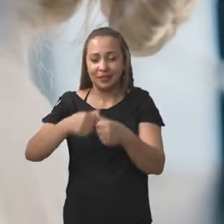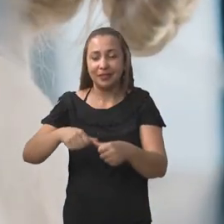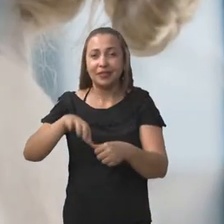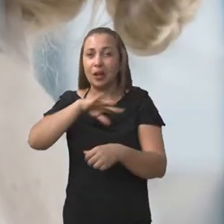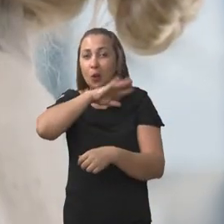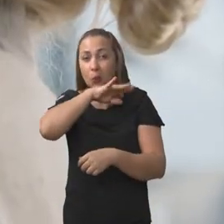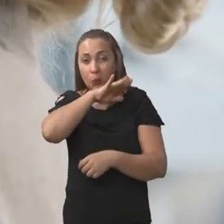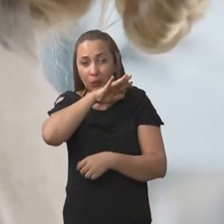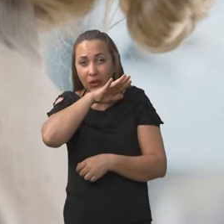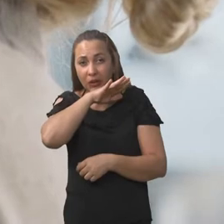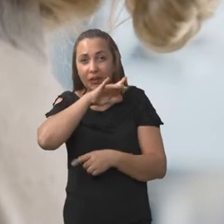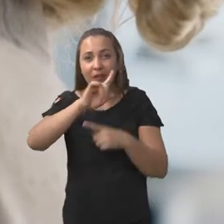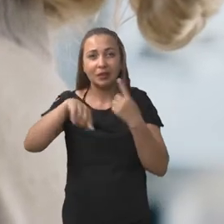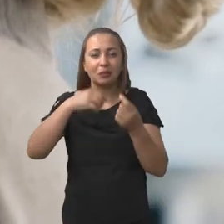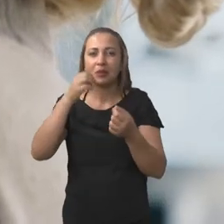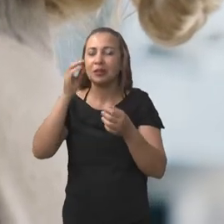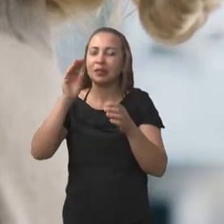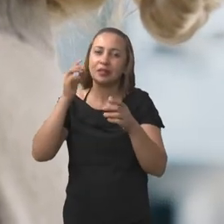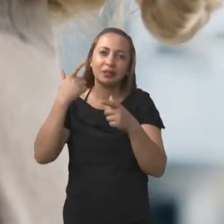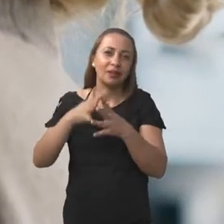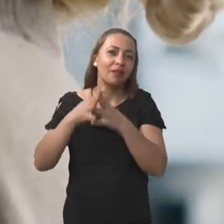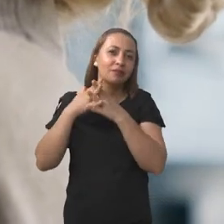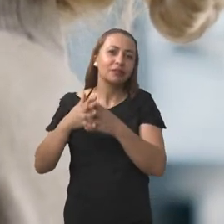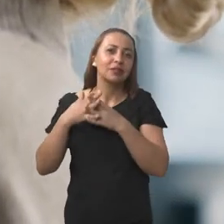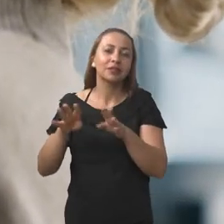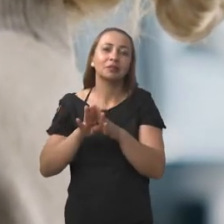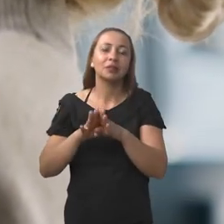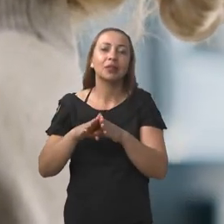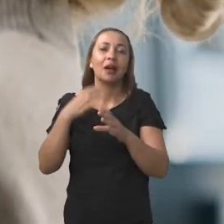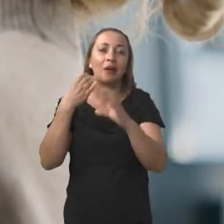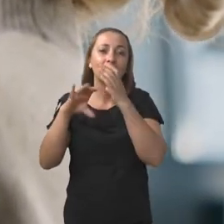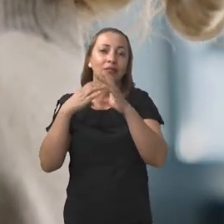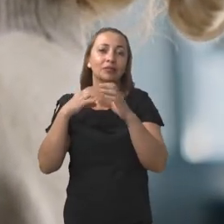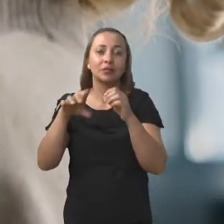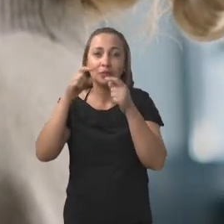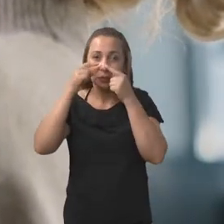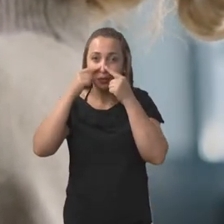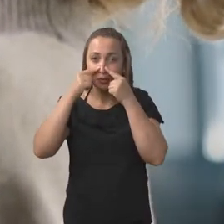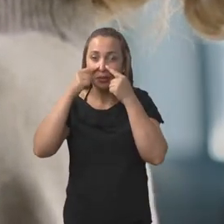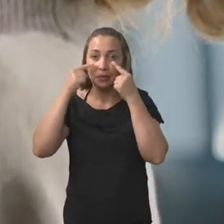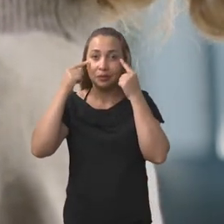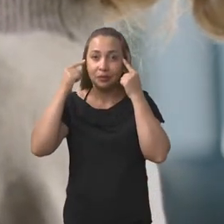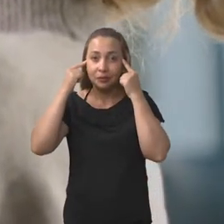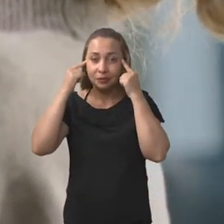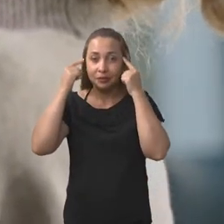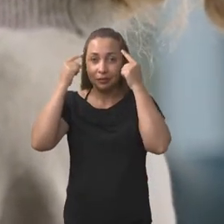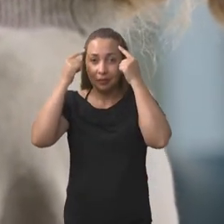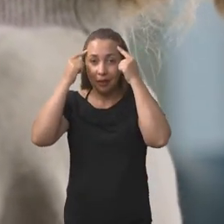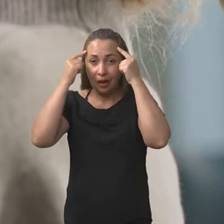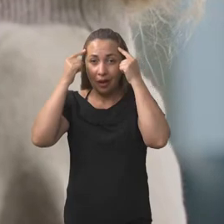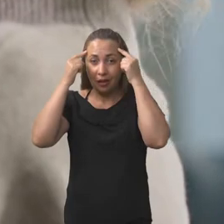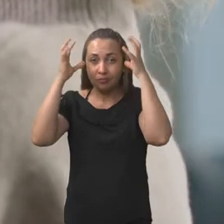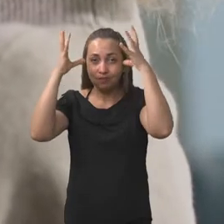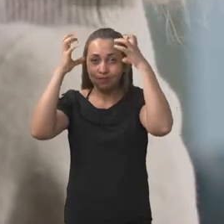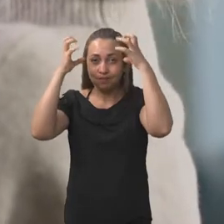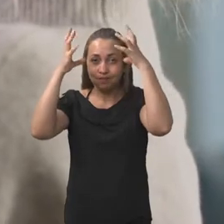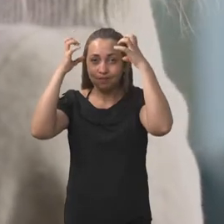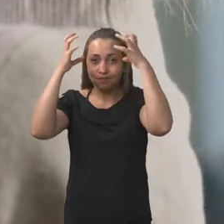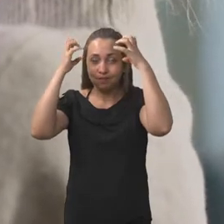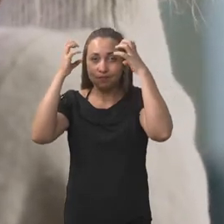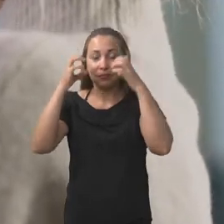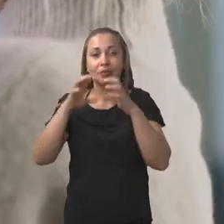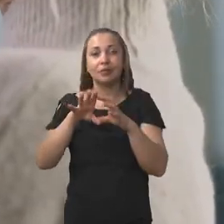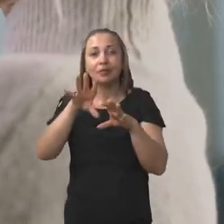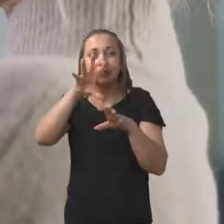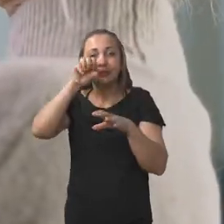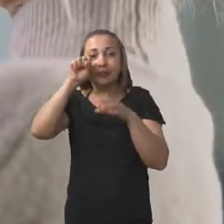tecido olfatório mal funcionante e atrapalha também a comunicação desse tecido olfatório com o córtex cerebral, que é o cérebro que